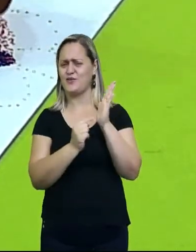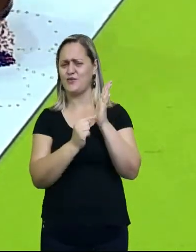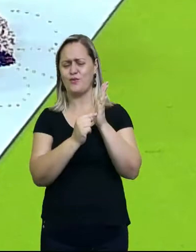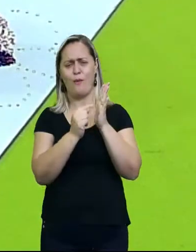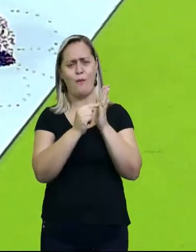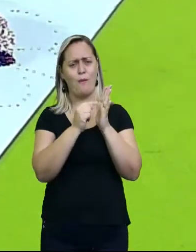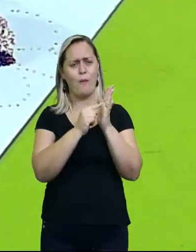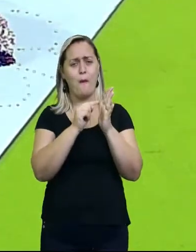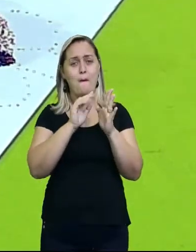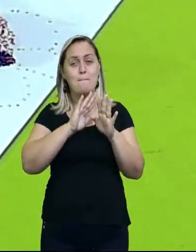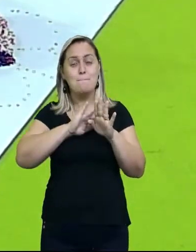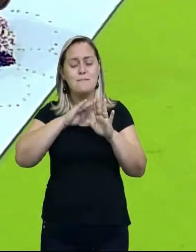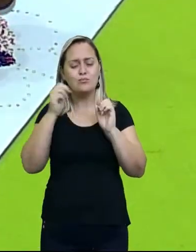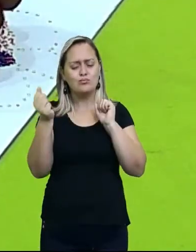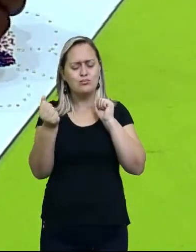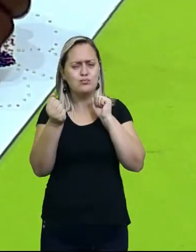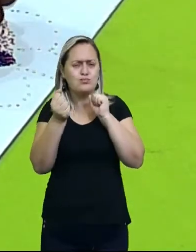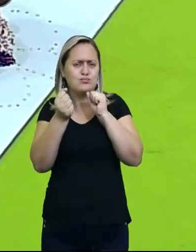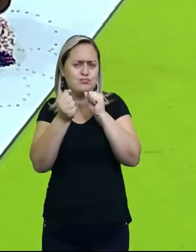próximos aos outros.